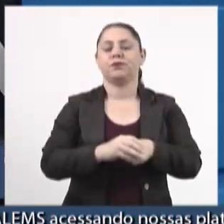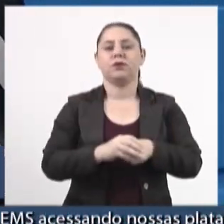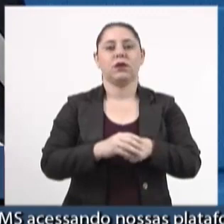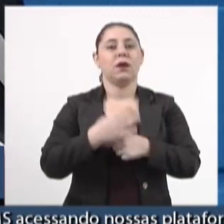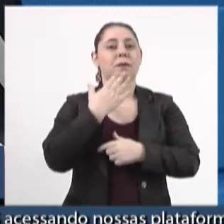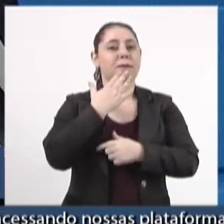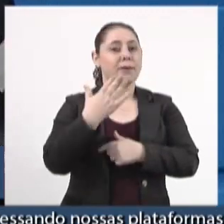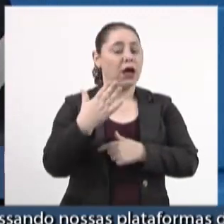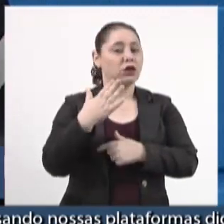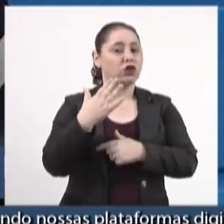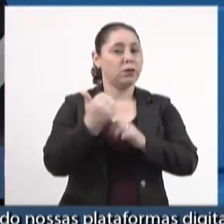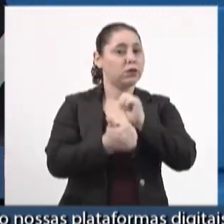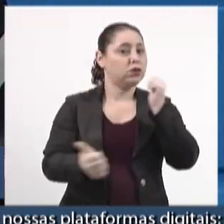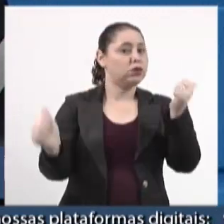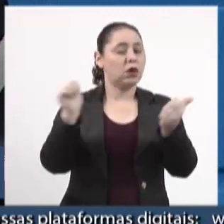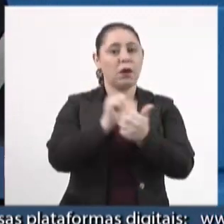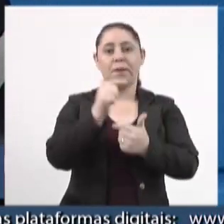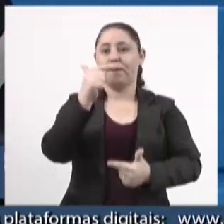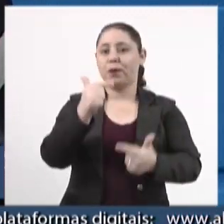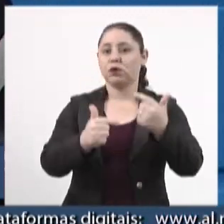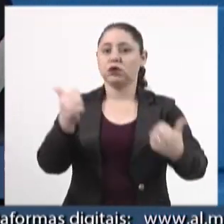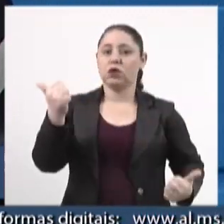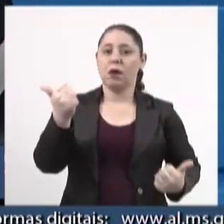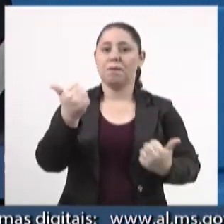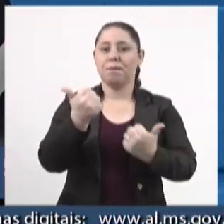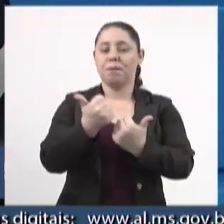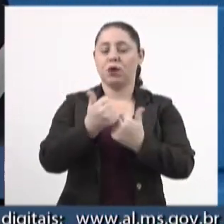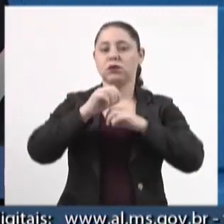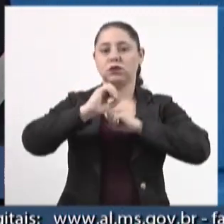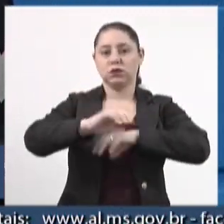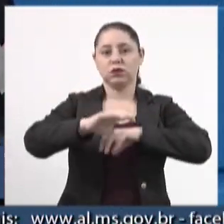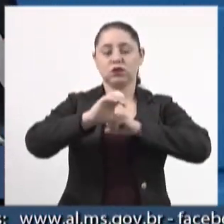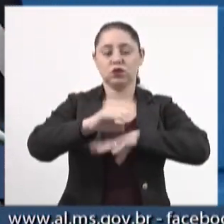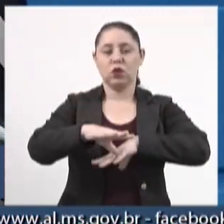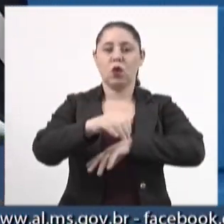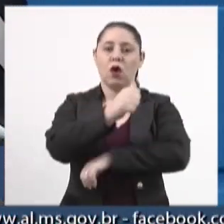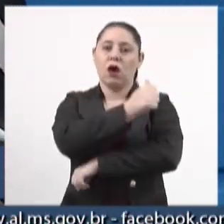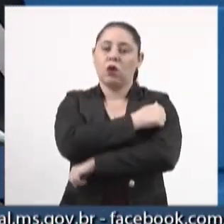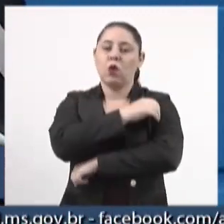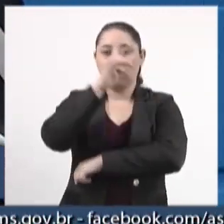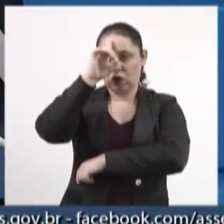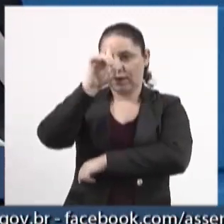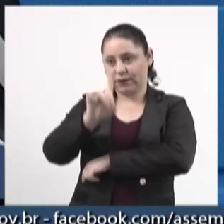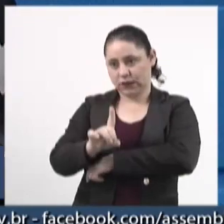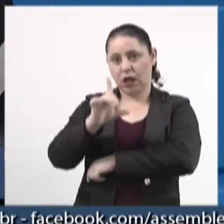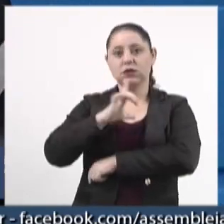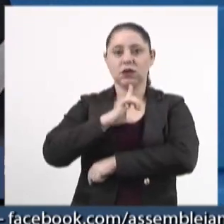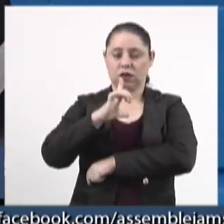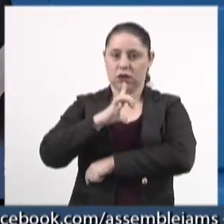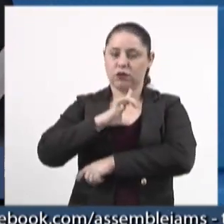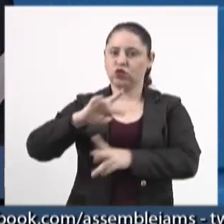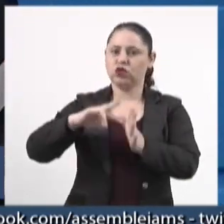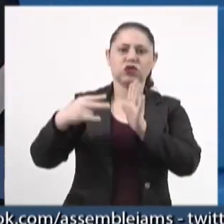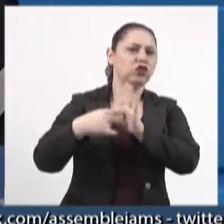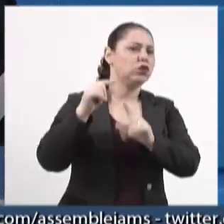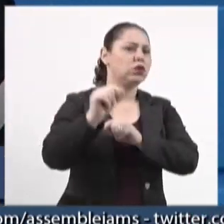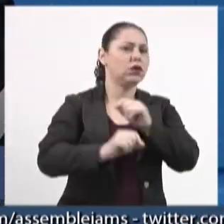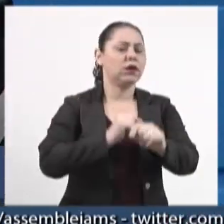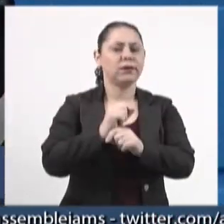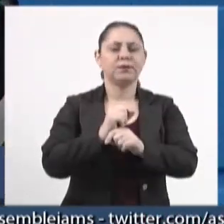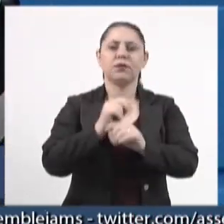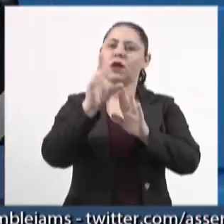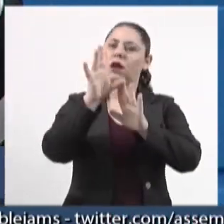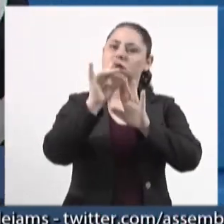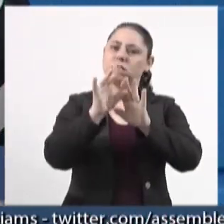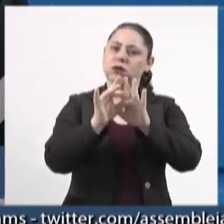que seja aprimorada a política de apoio educacional aos nossos estudantes com deficiência, no sentido de que sejam